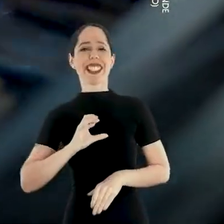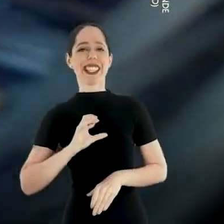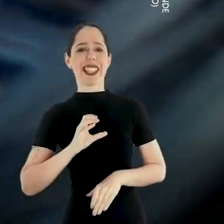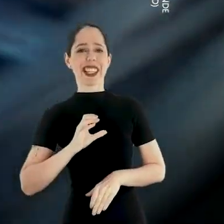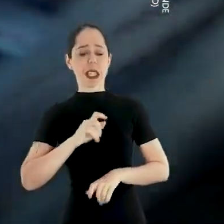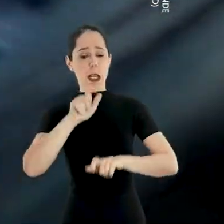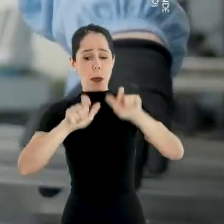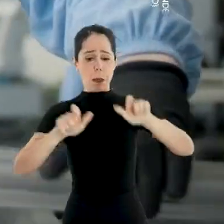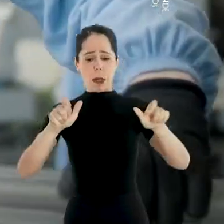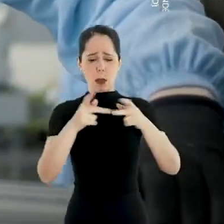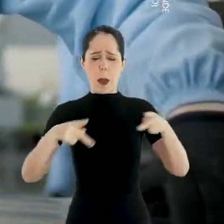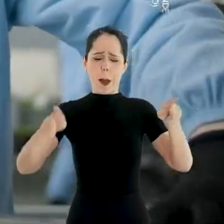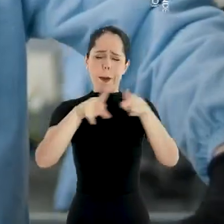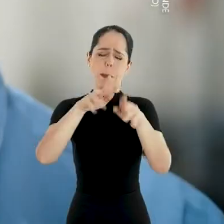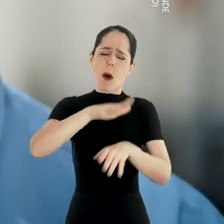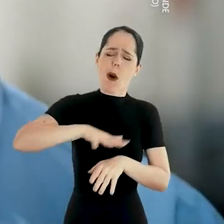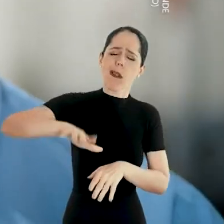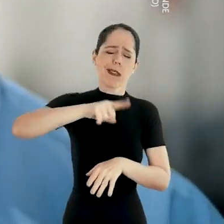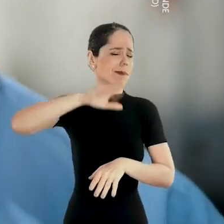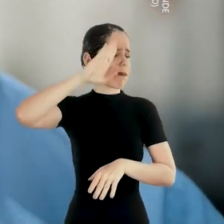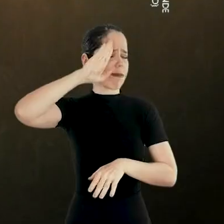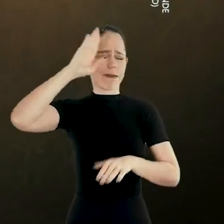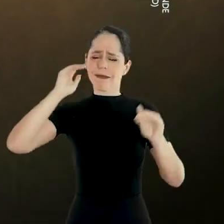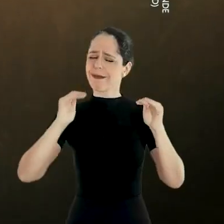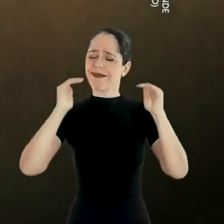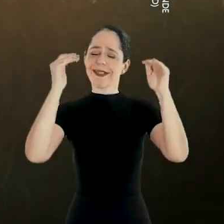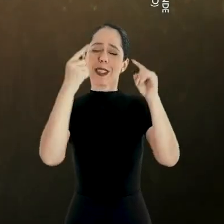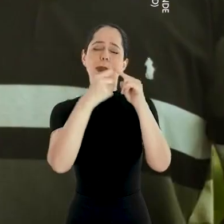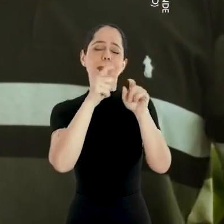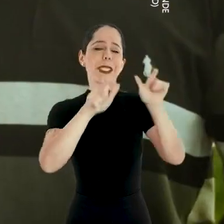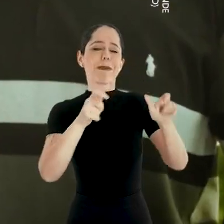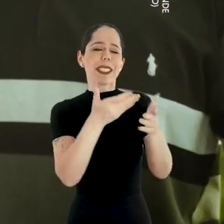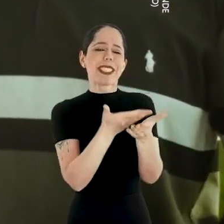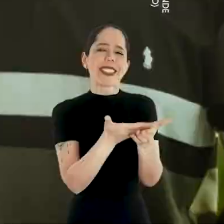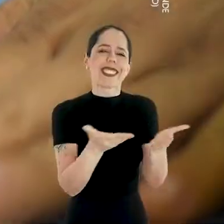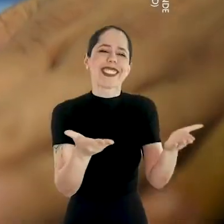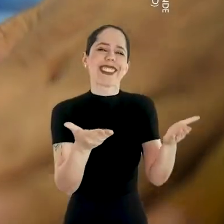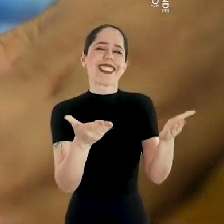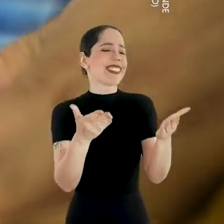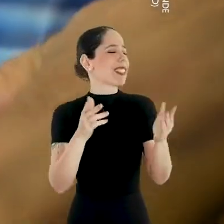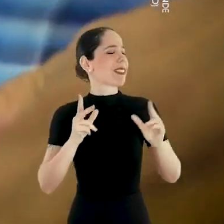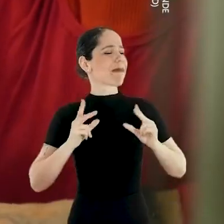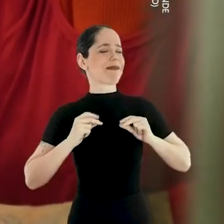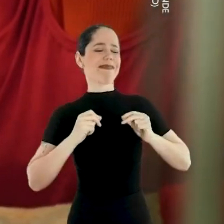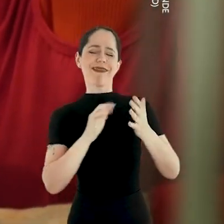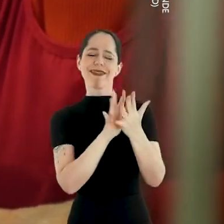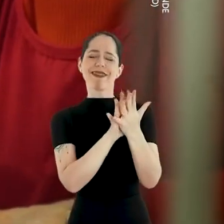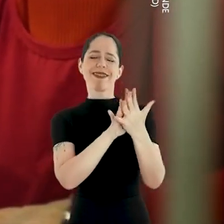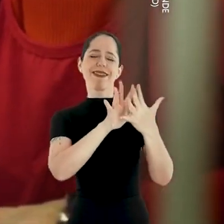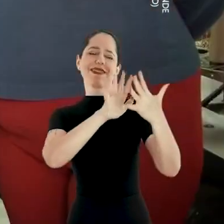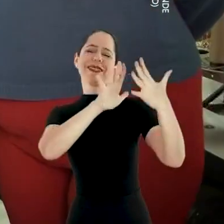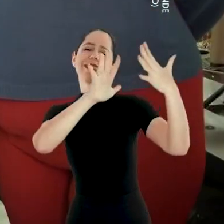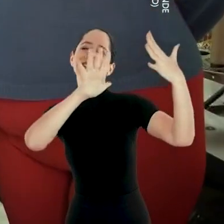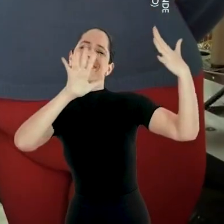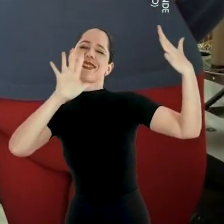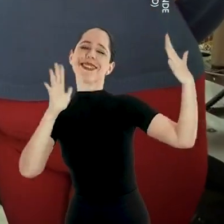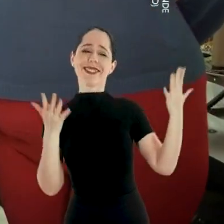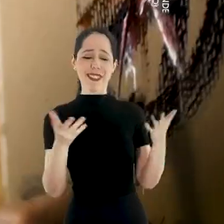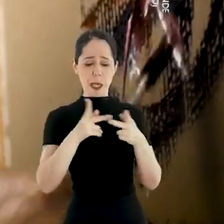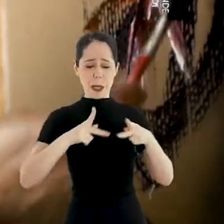Gente em primeiro lugar Porque gente é feita pra brilhar